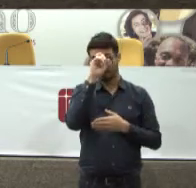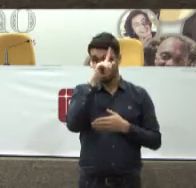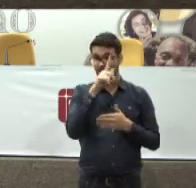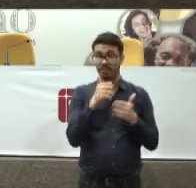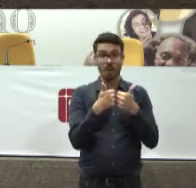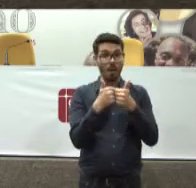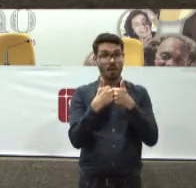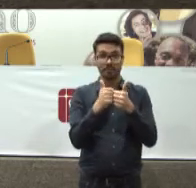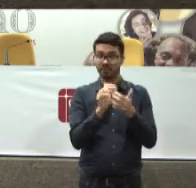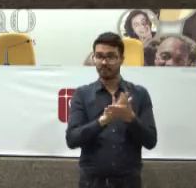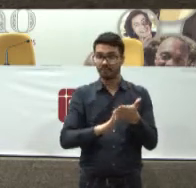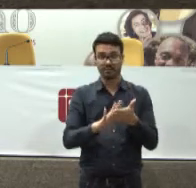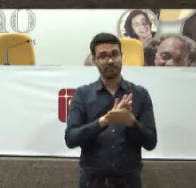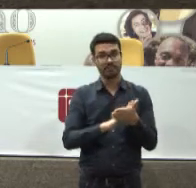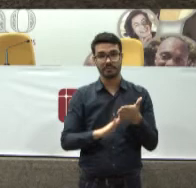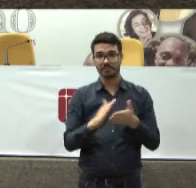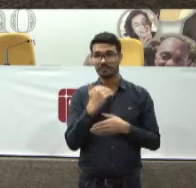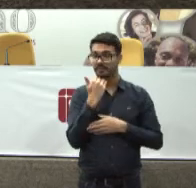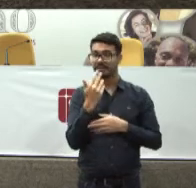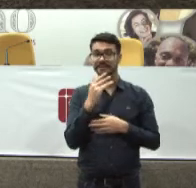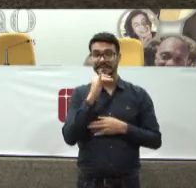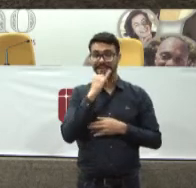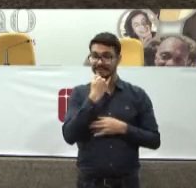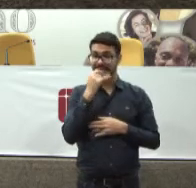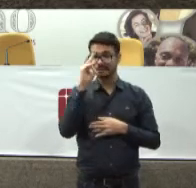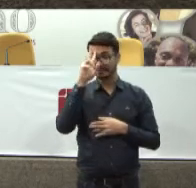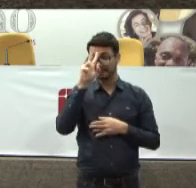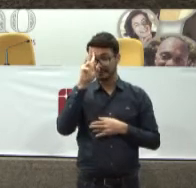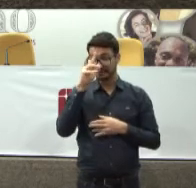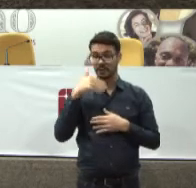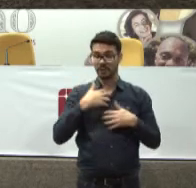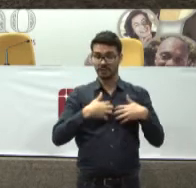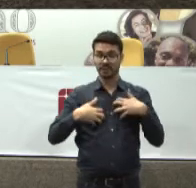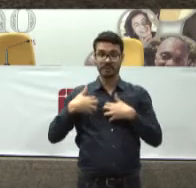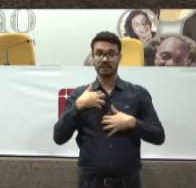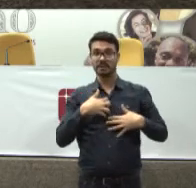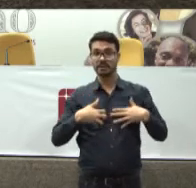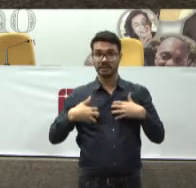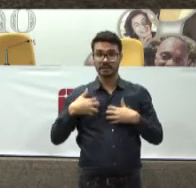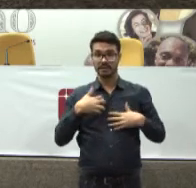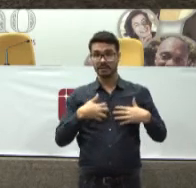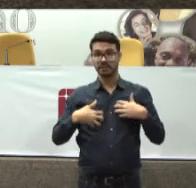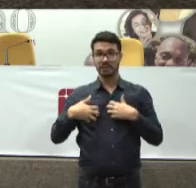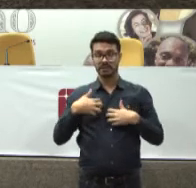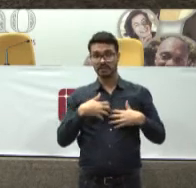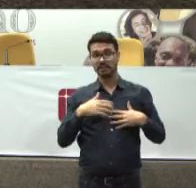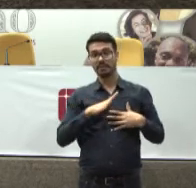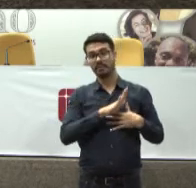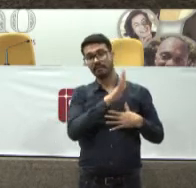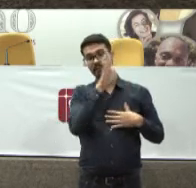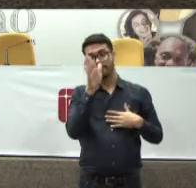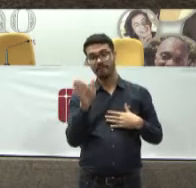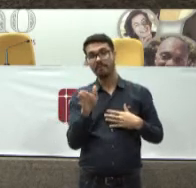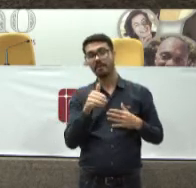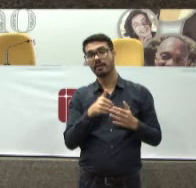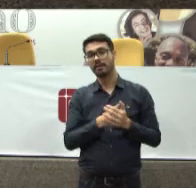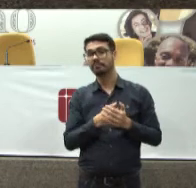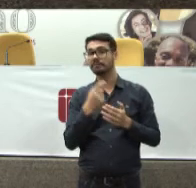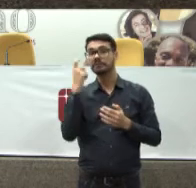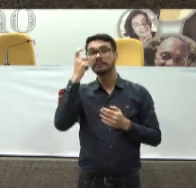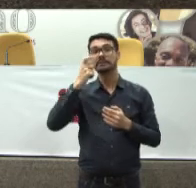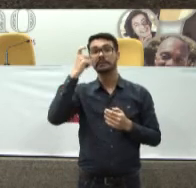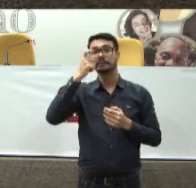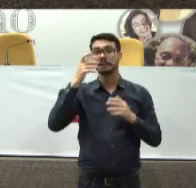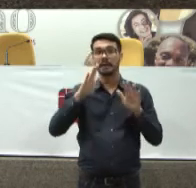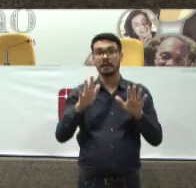transporte E são pessoas Que tem uma história Muito triste E angustiante Estão desesperadas Com a situação de saúde E vão ouvir do defensor Assim Olha Vamos lá Vamos tentar